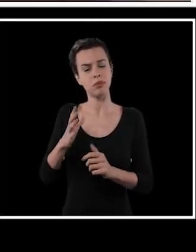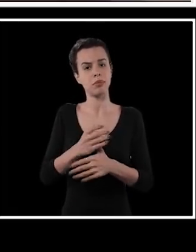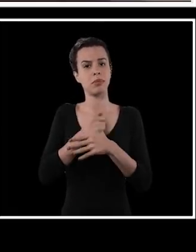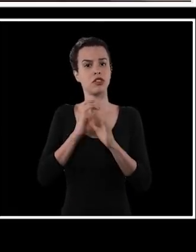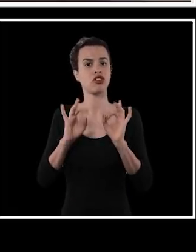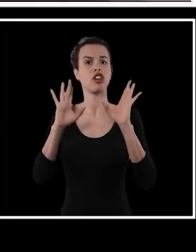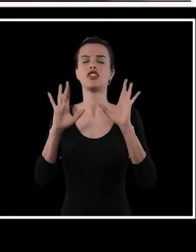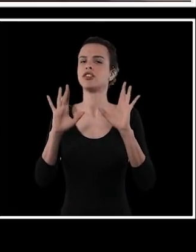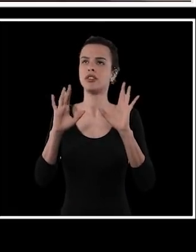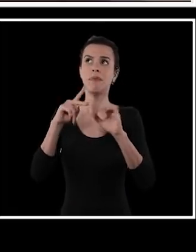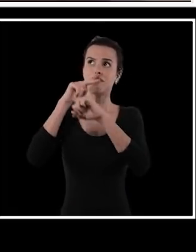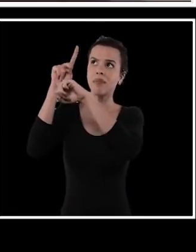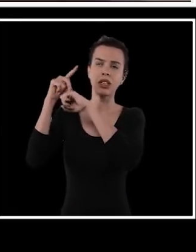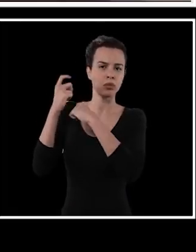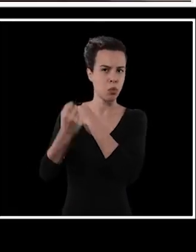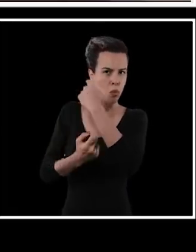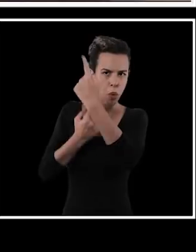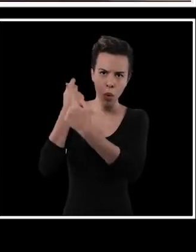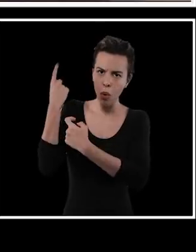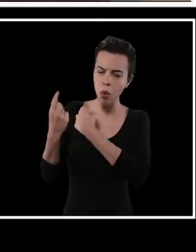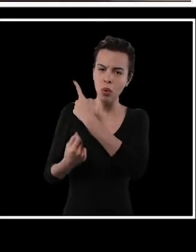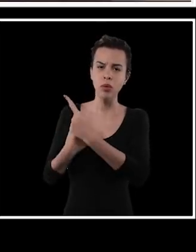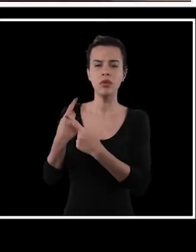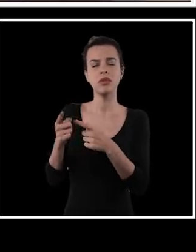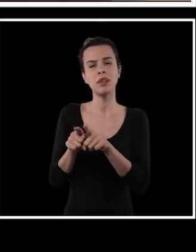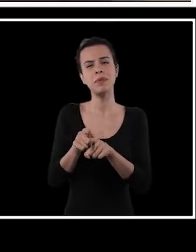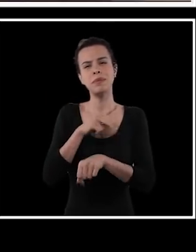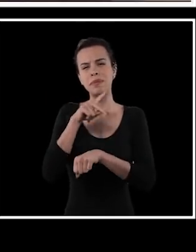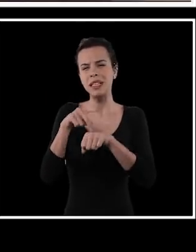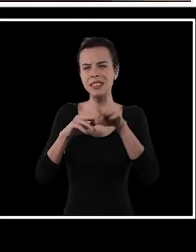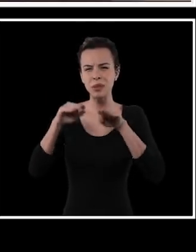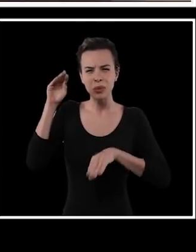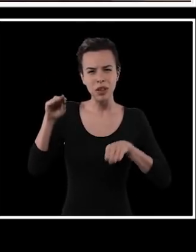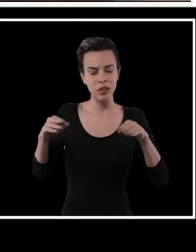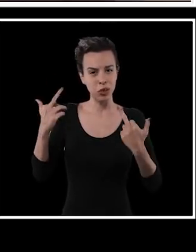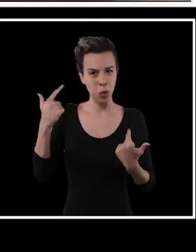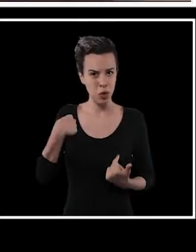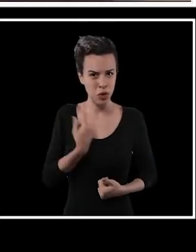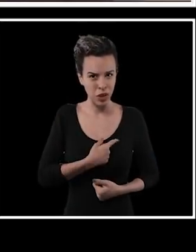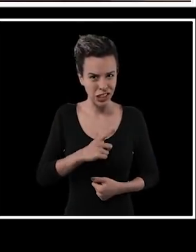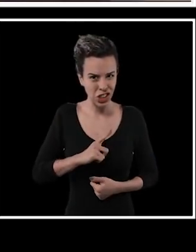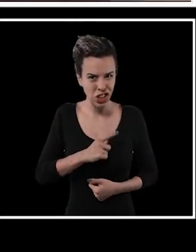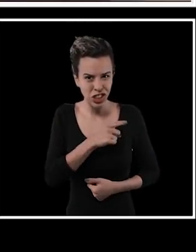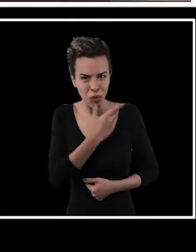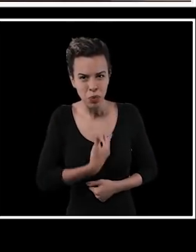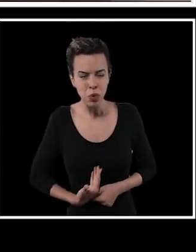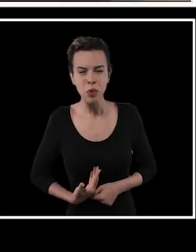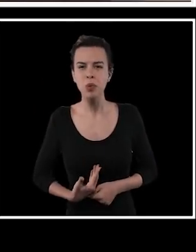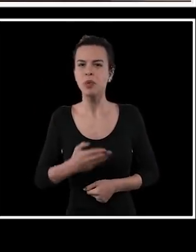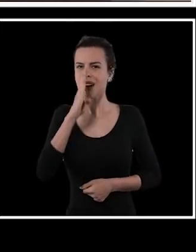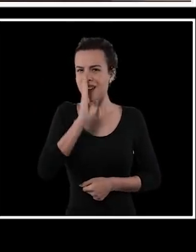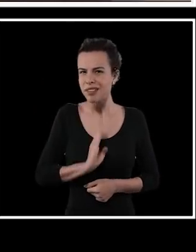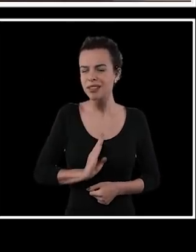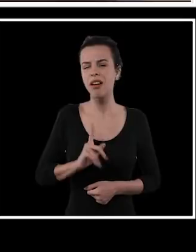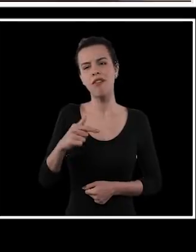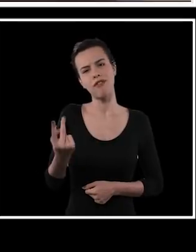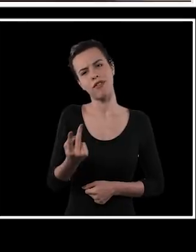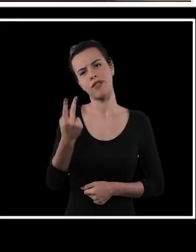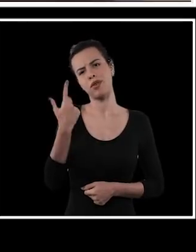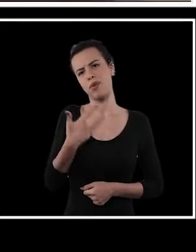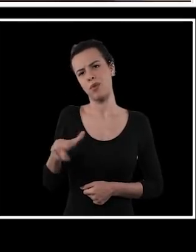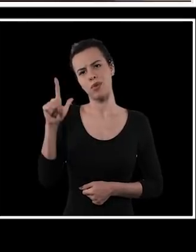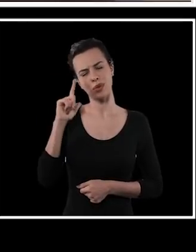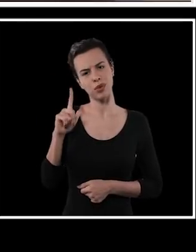aqui, públicos, é um privilégio que poucos países no mundo têm, muito menos ainda países que têm uma desigualdade tão grande quanto a nossa, então é uma coisa que ganha um outro